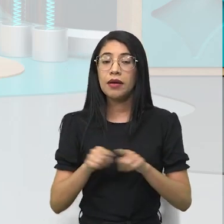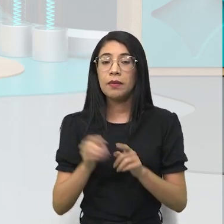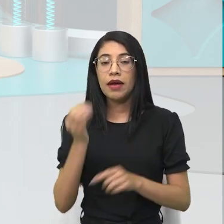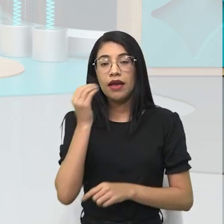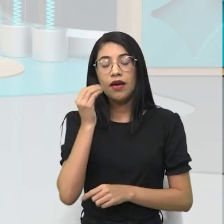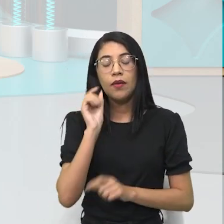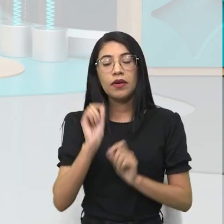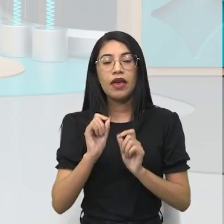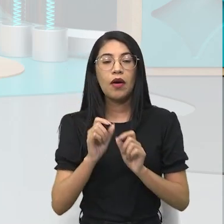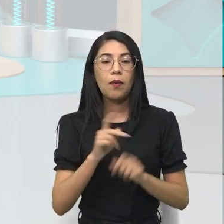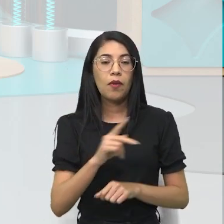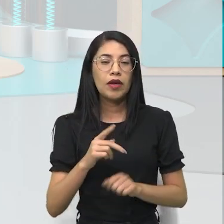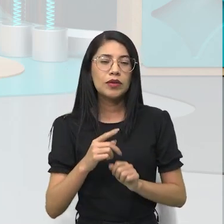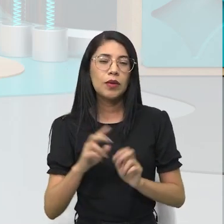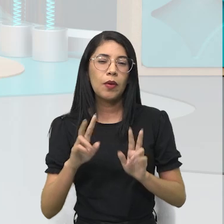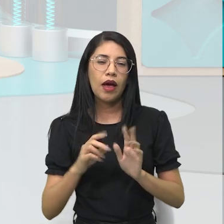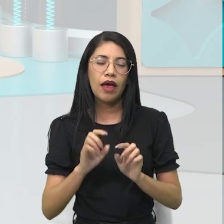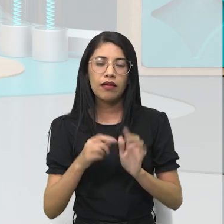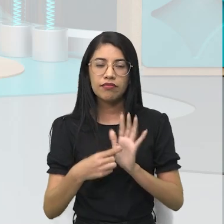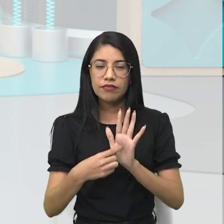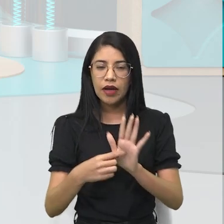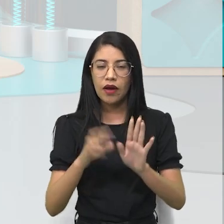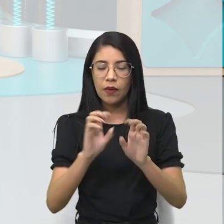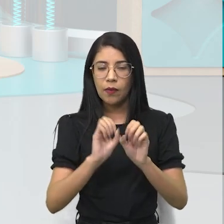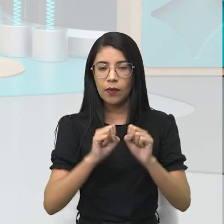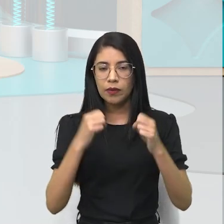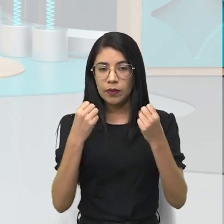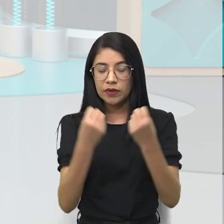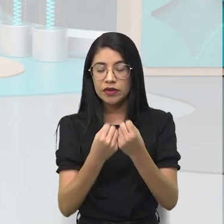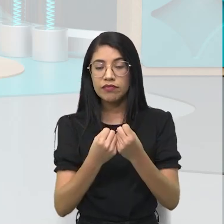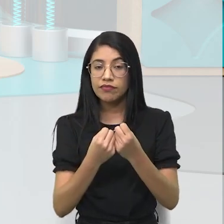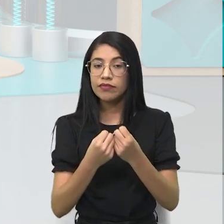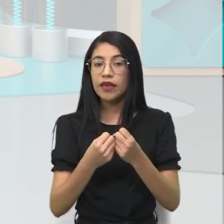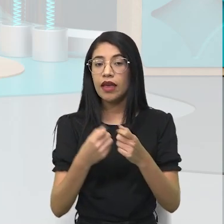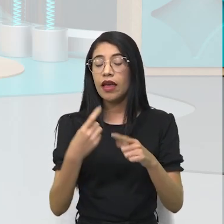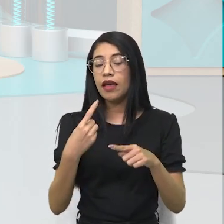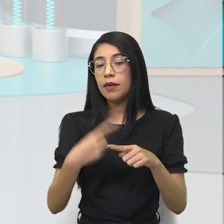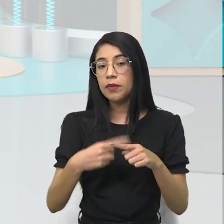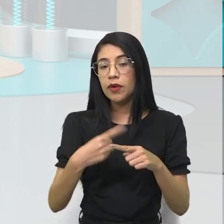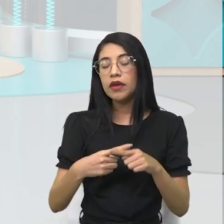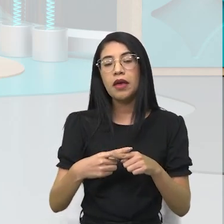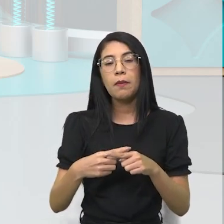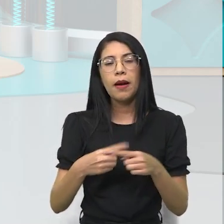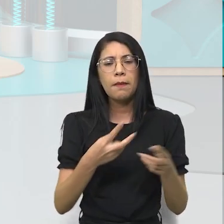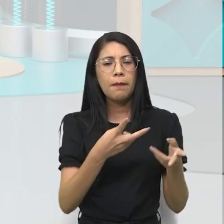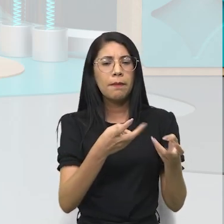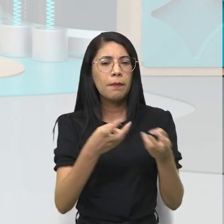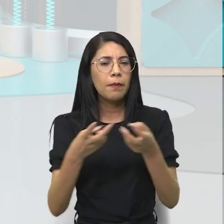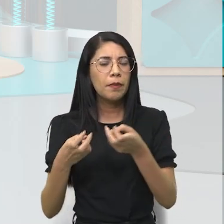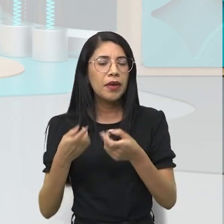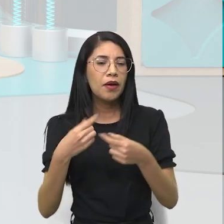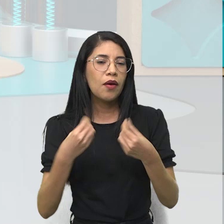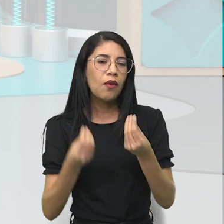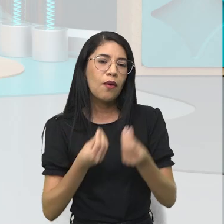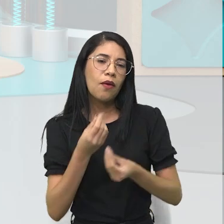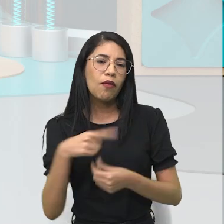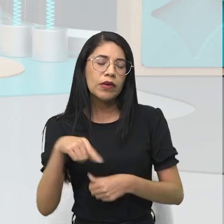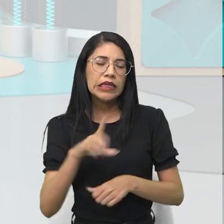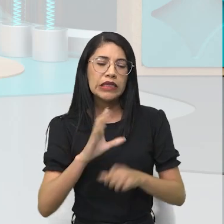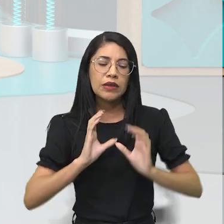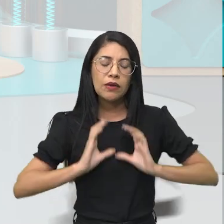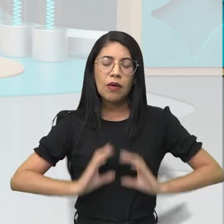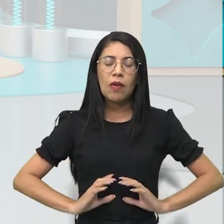professor passa, né? Esse tipo de gênero oral pra vocês é justamente pra observar essas situações. A